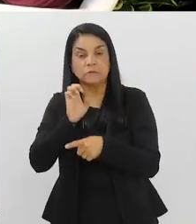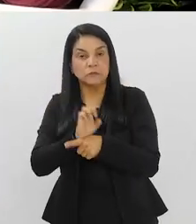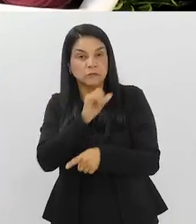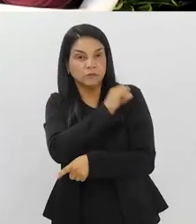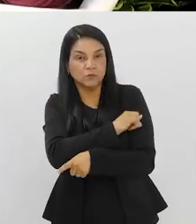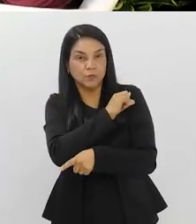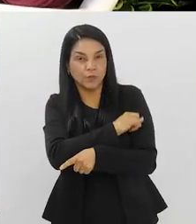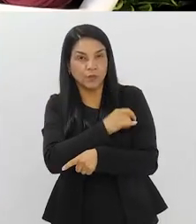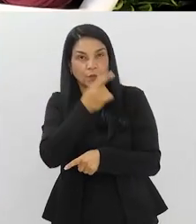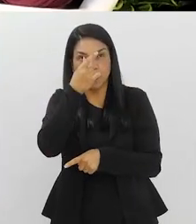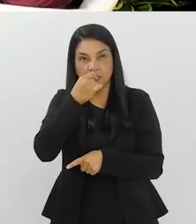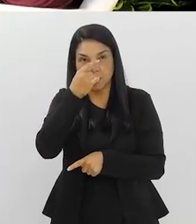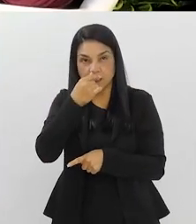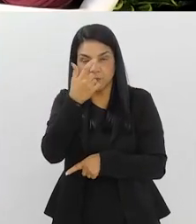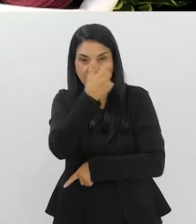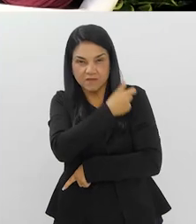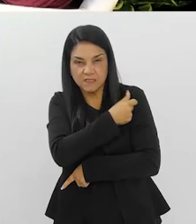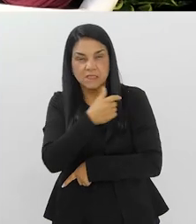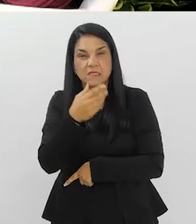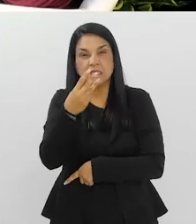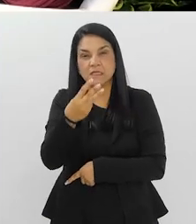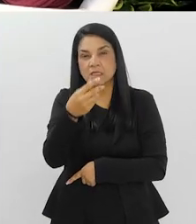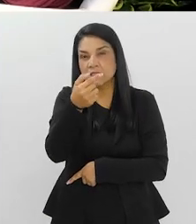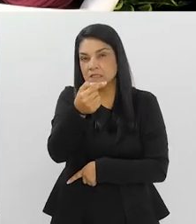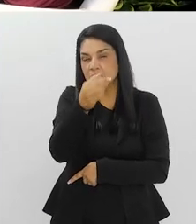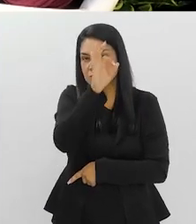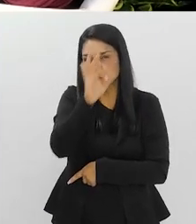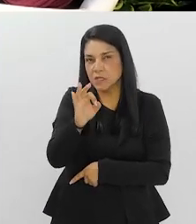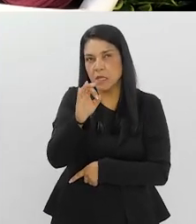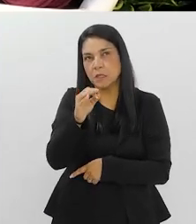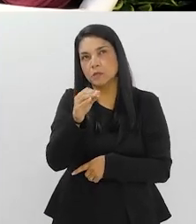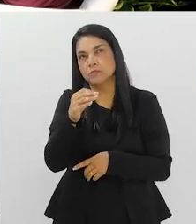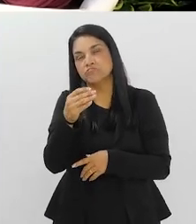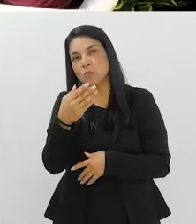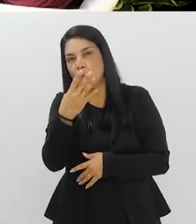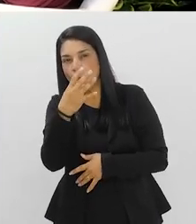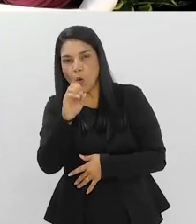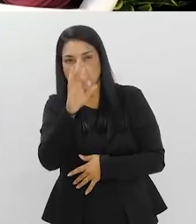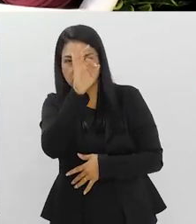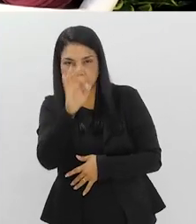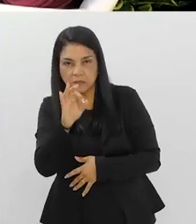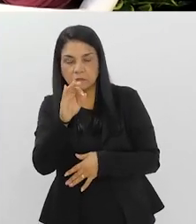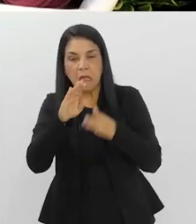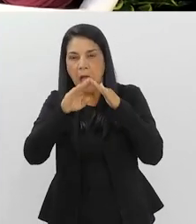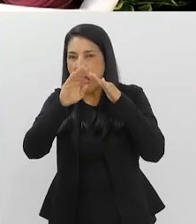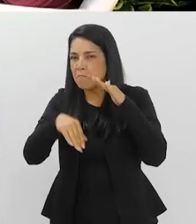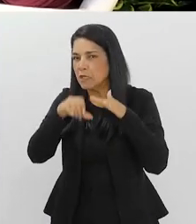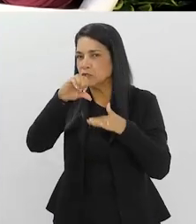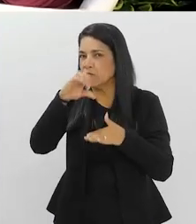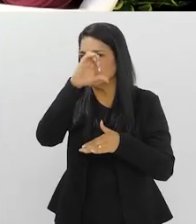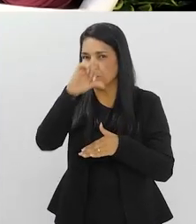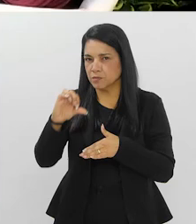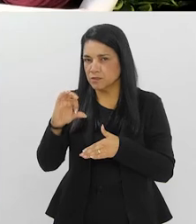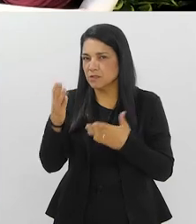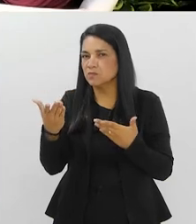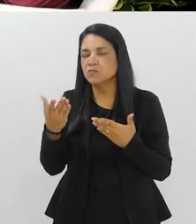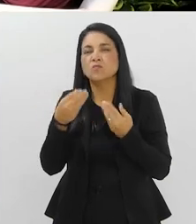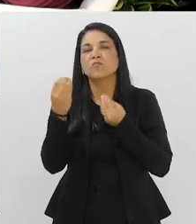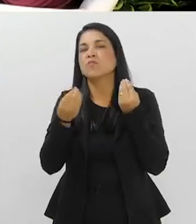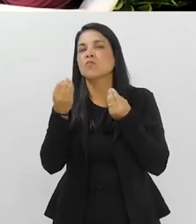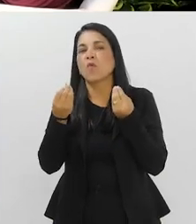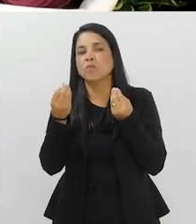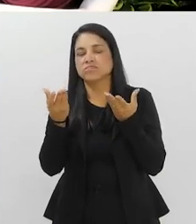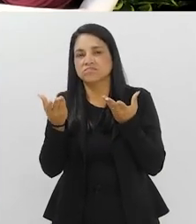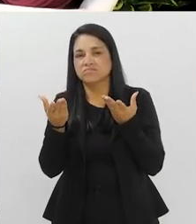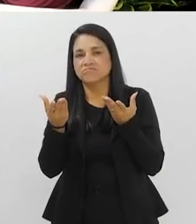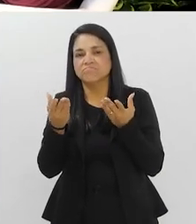vacinação contra a gripe esse ano chegou, acho que, a 37%, em torno de 40%, muito abaixo da meta de 90%, né? A que que se